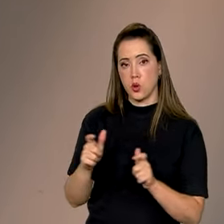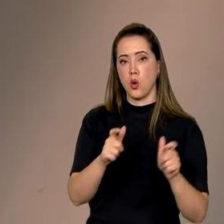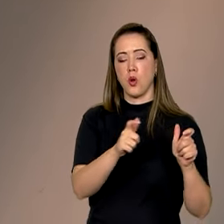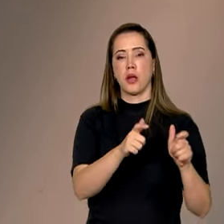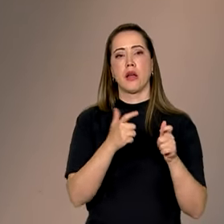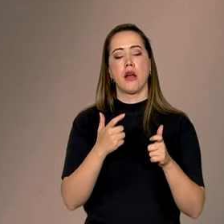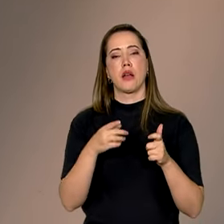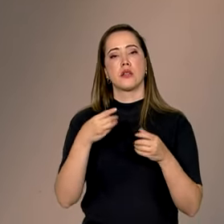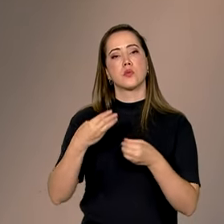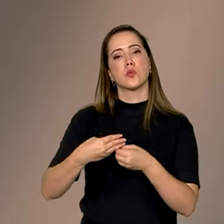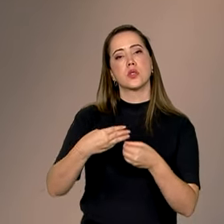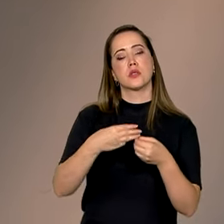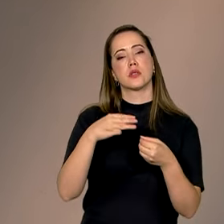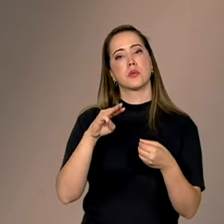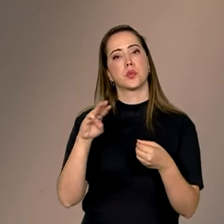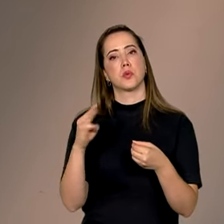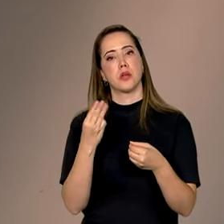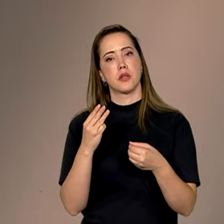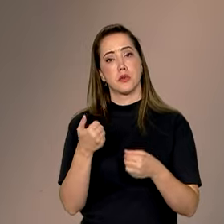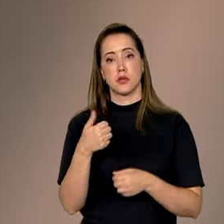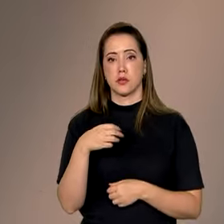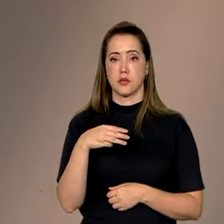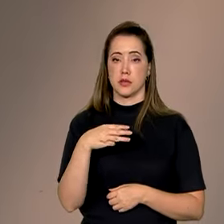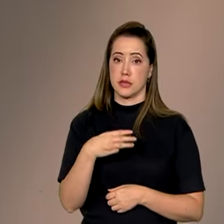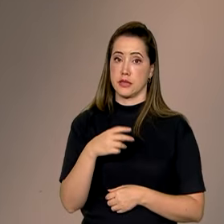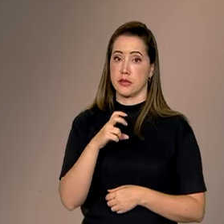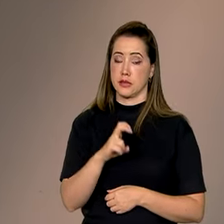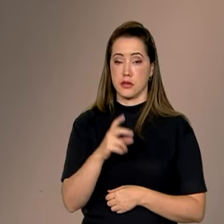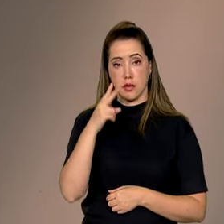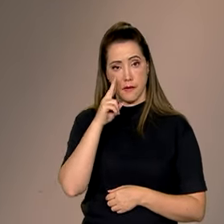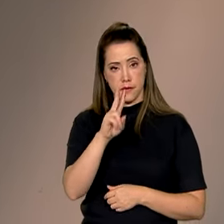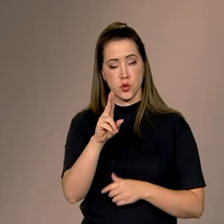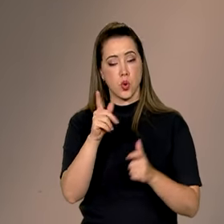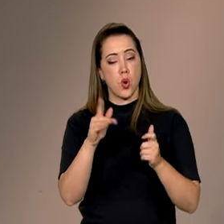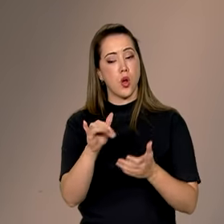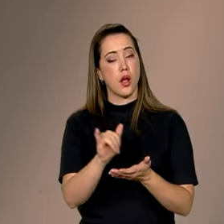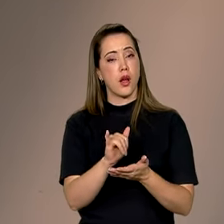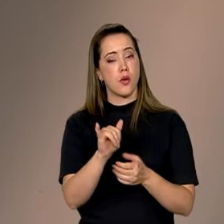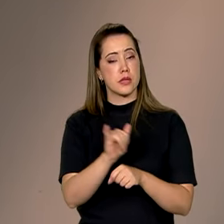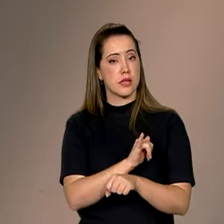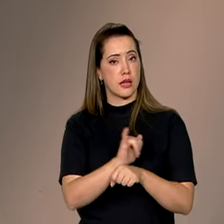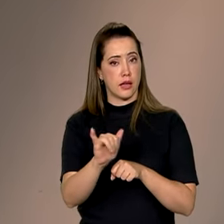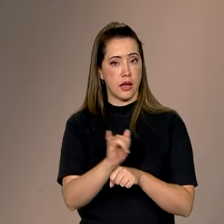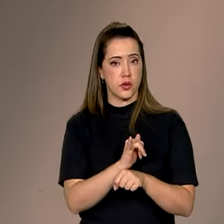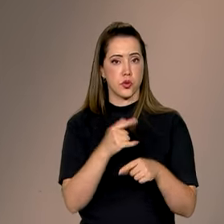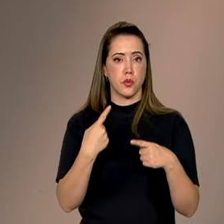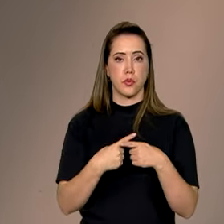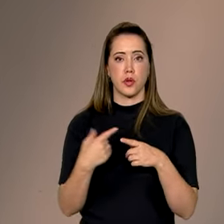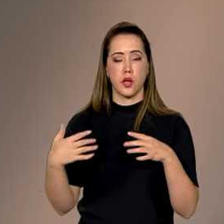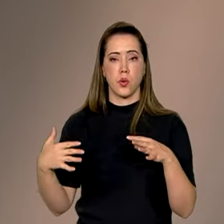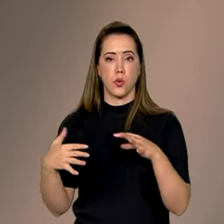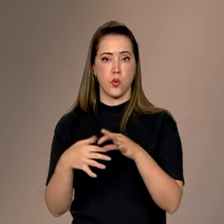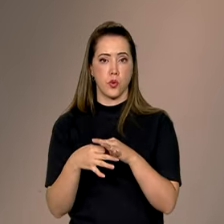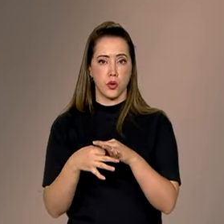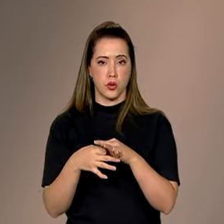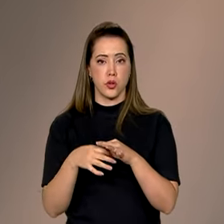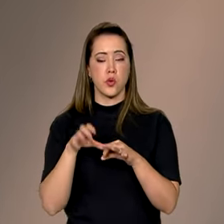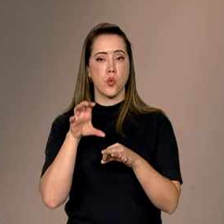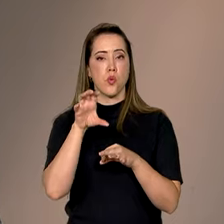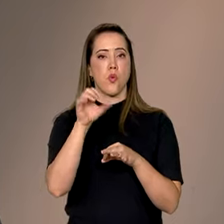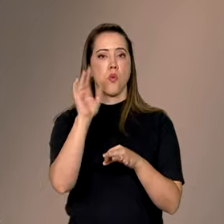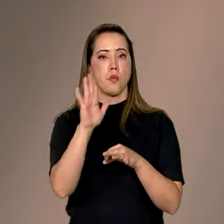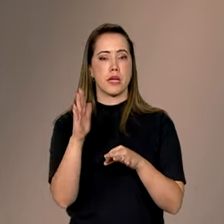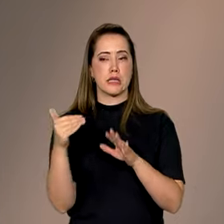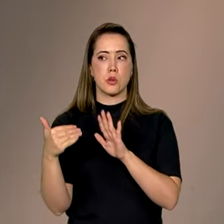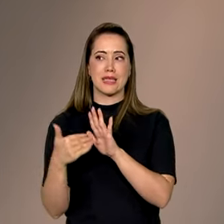municípios do Maranhão. A 135 é considerada estratégica, uma vez que liga o meio-norte do Brasil a Belo Horizonte,